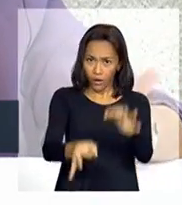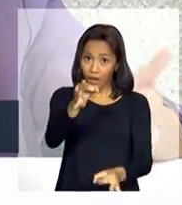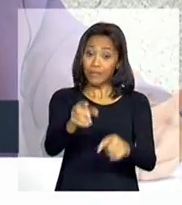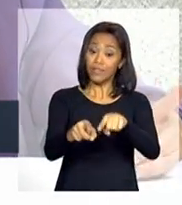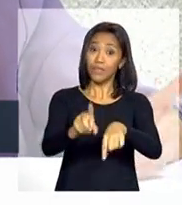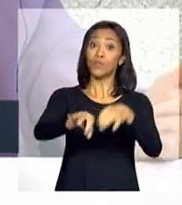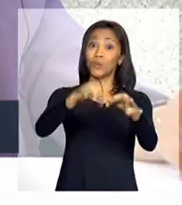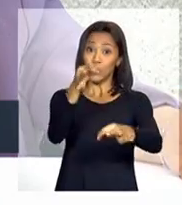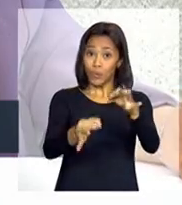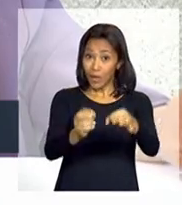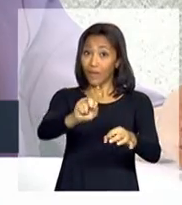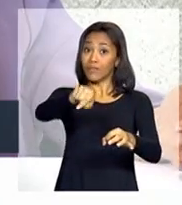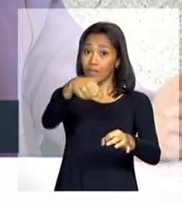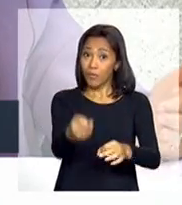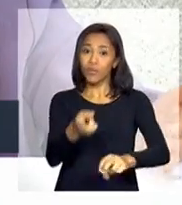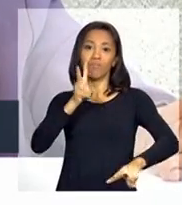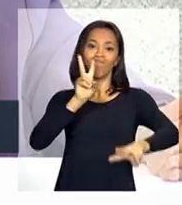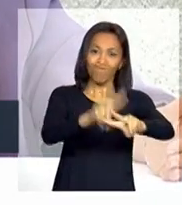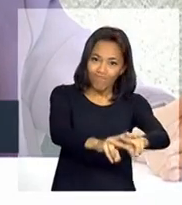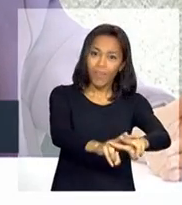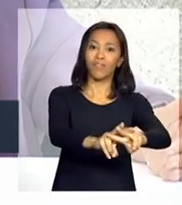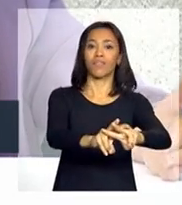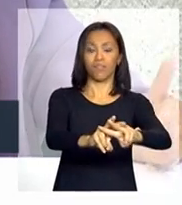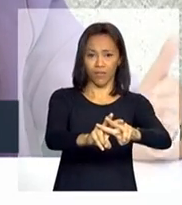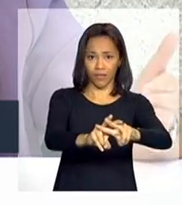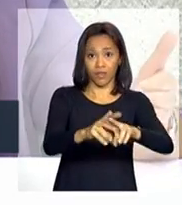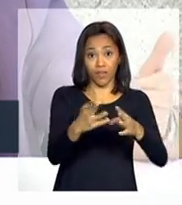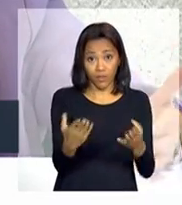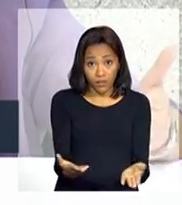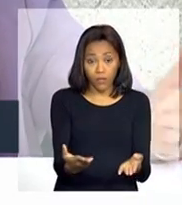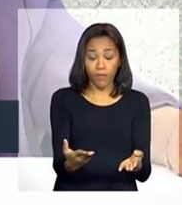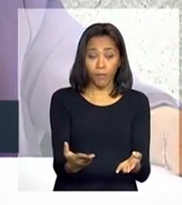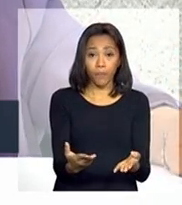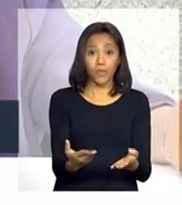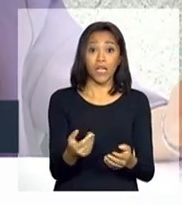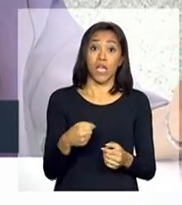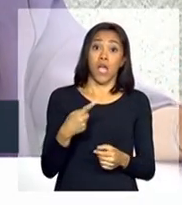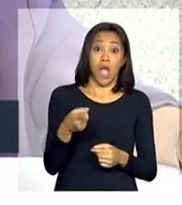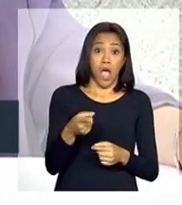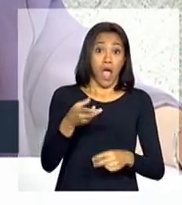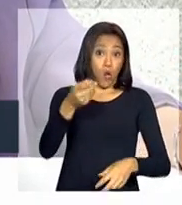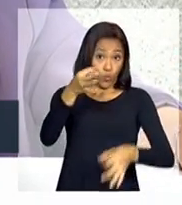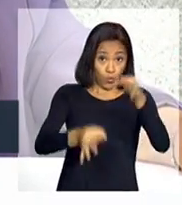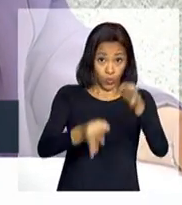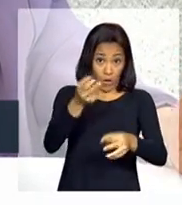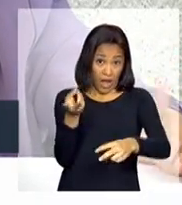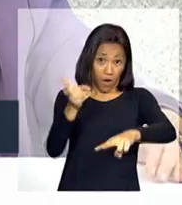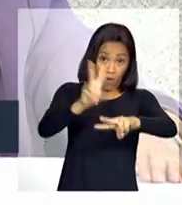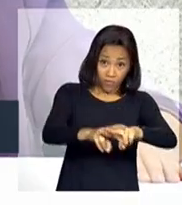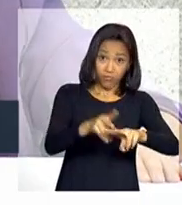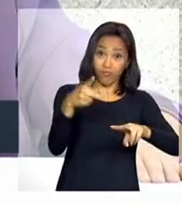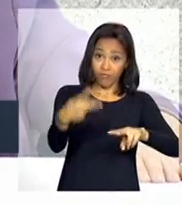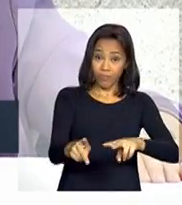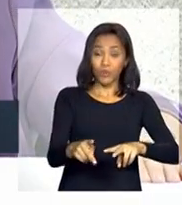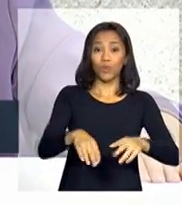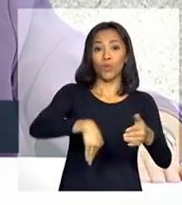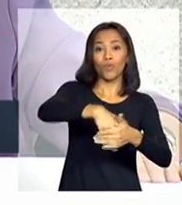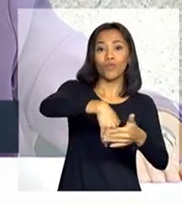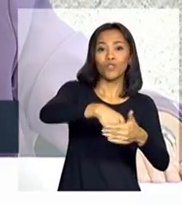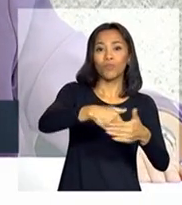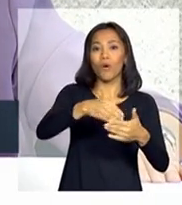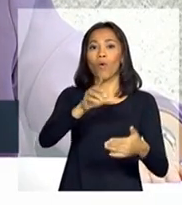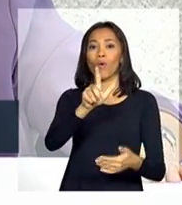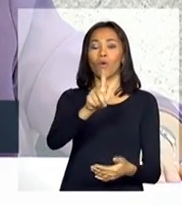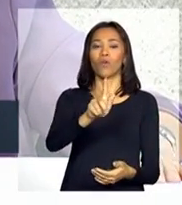julgamentos estão se transformando em condenações. Então, a condenação do goleiro Bruno e o julgamento